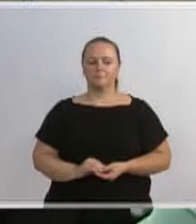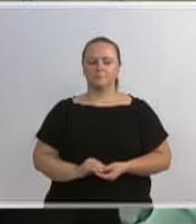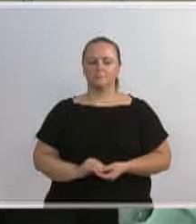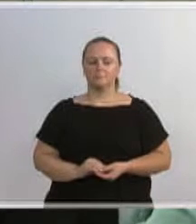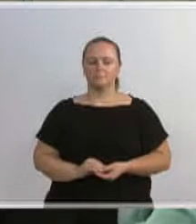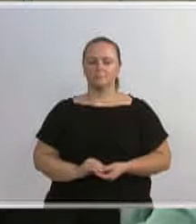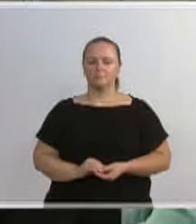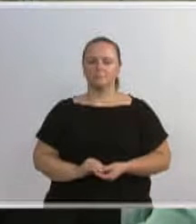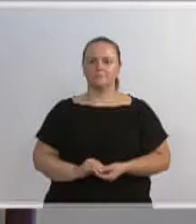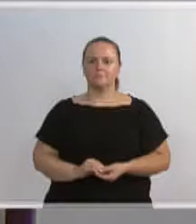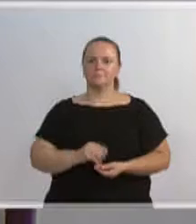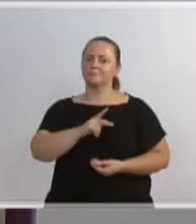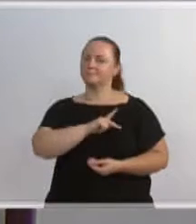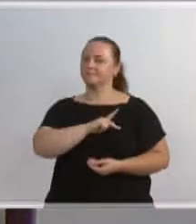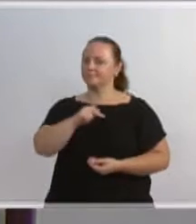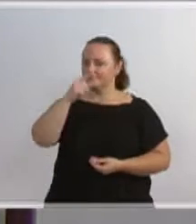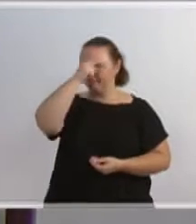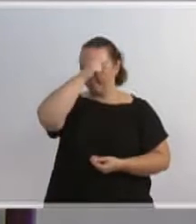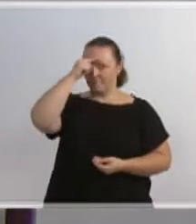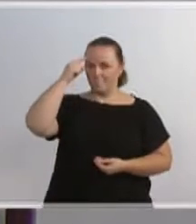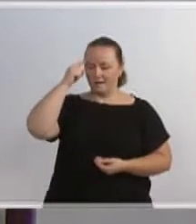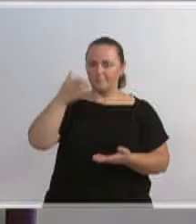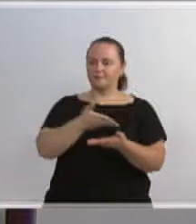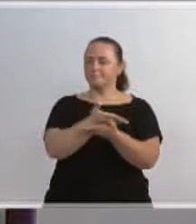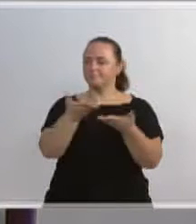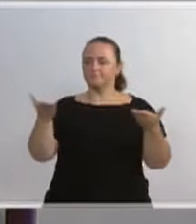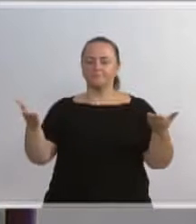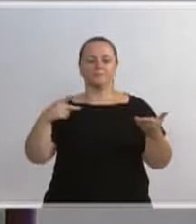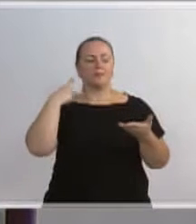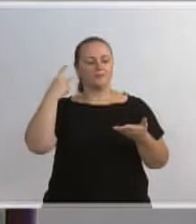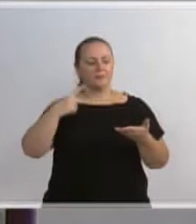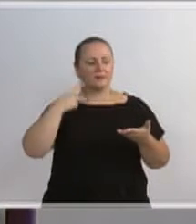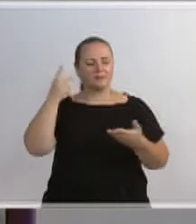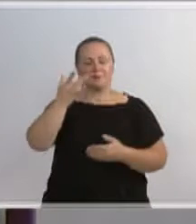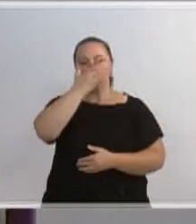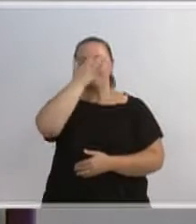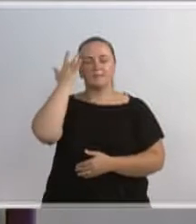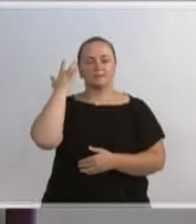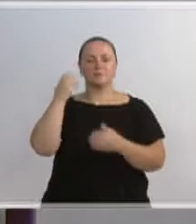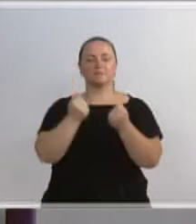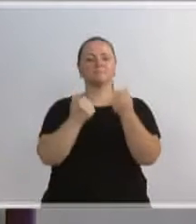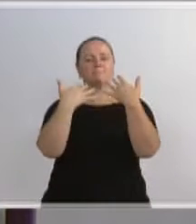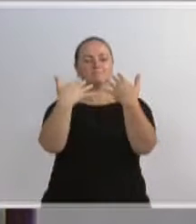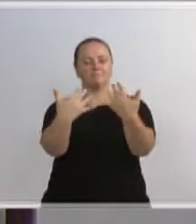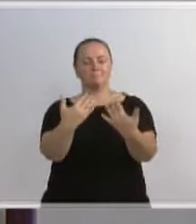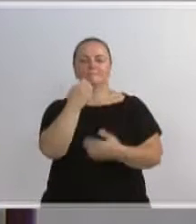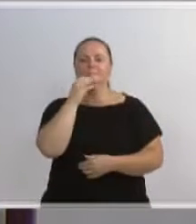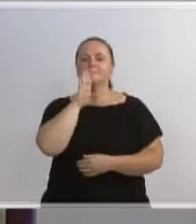Senhor presidente Marcos da Rosa, senhores vereadores, público que nos assiste aqui em casa, boa tarde.